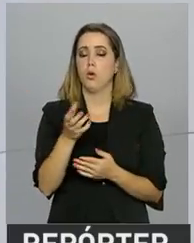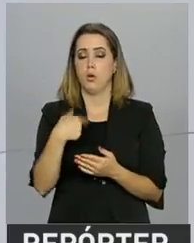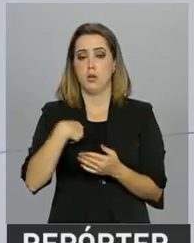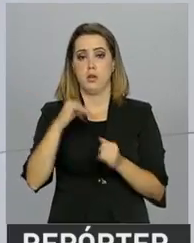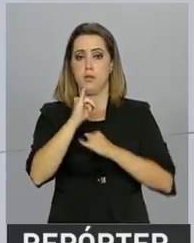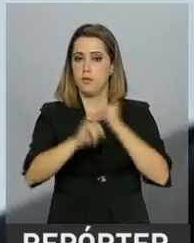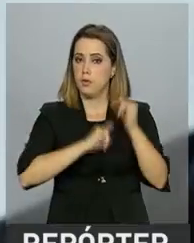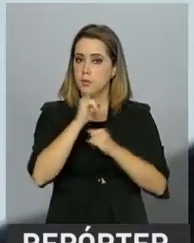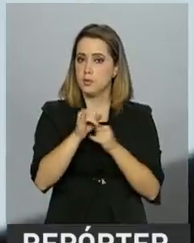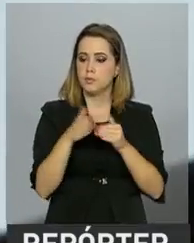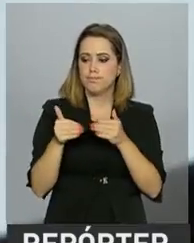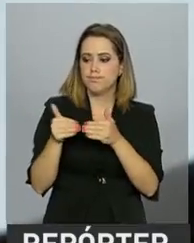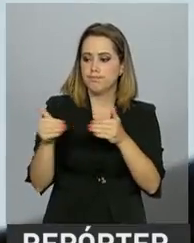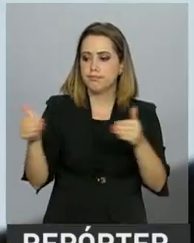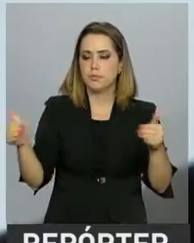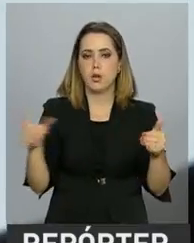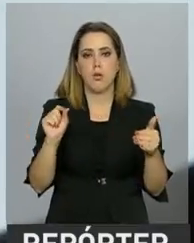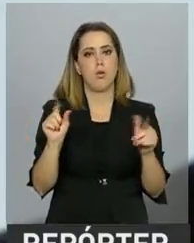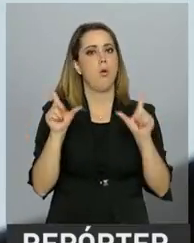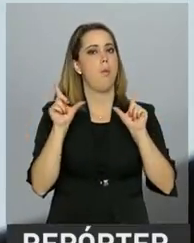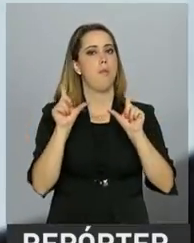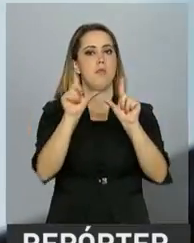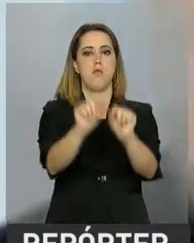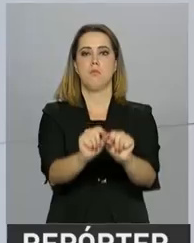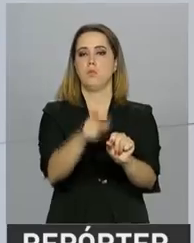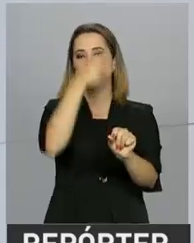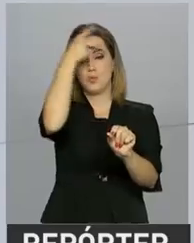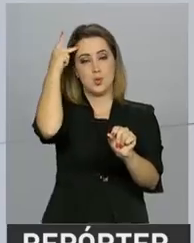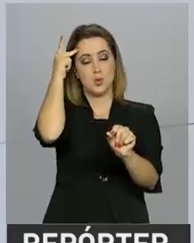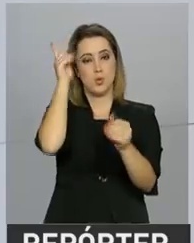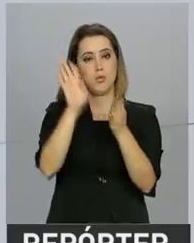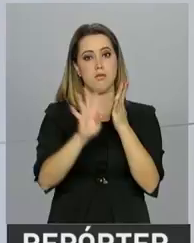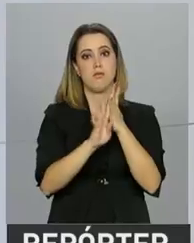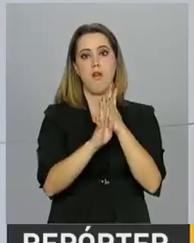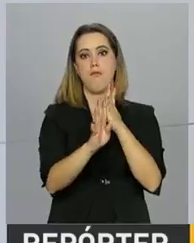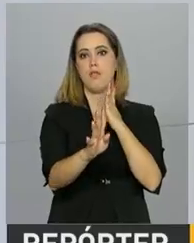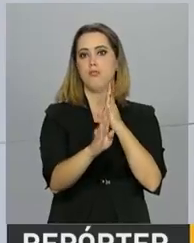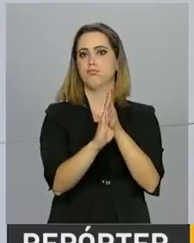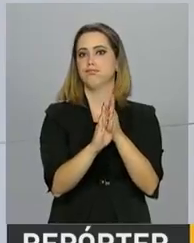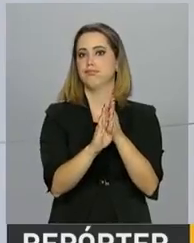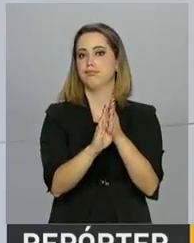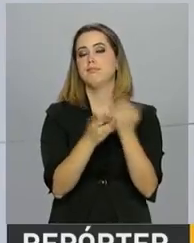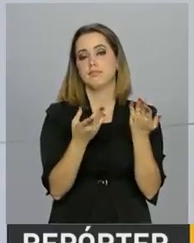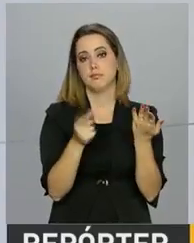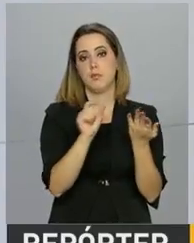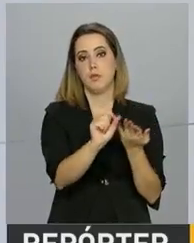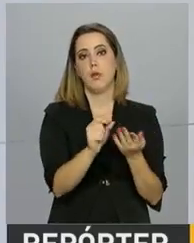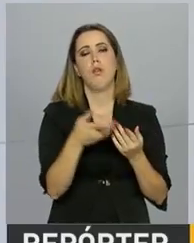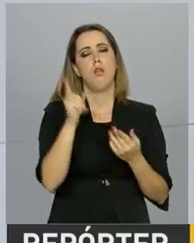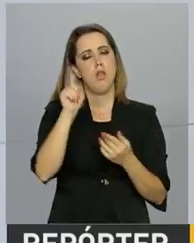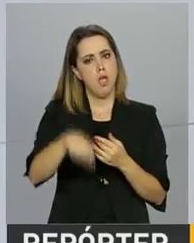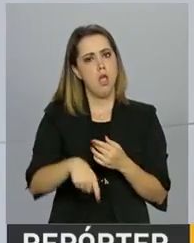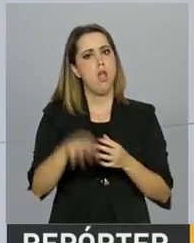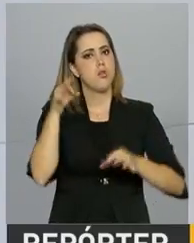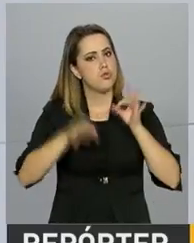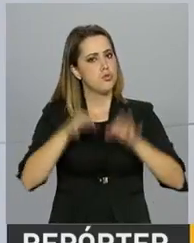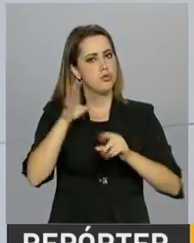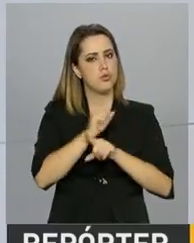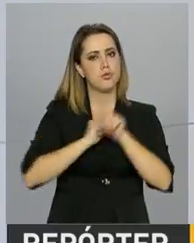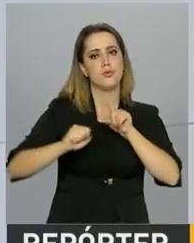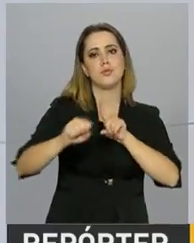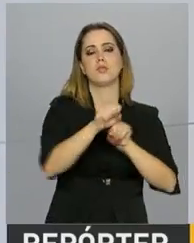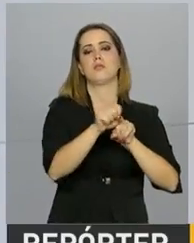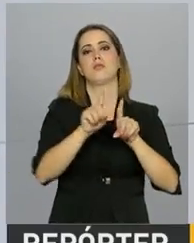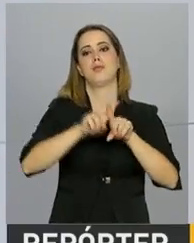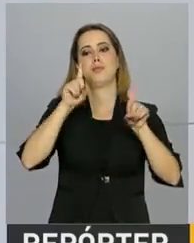e deixar o mínimo possível de pessoas na fila. É uma questão de justiça social, inclusive. Agora é claro que isso não dura muito tempo,